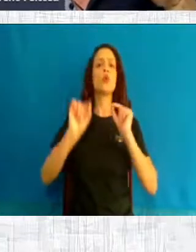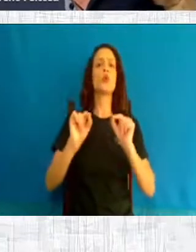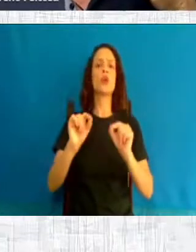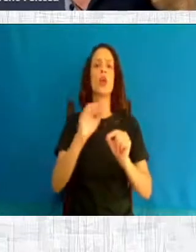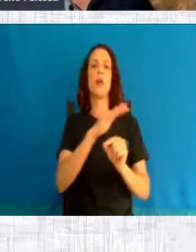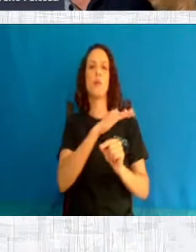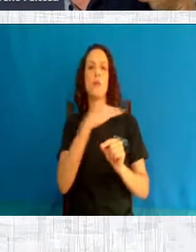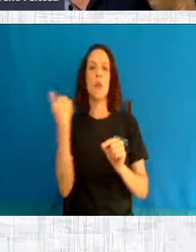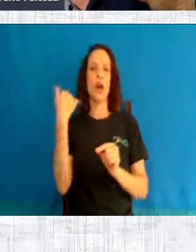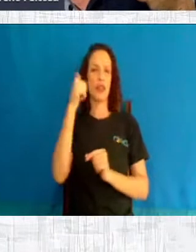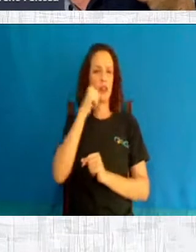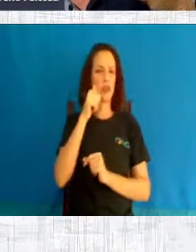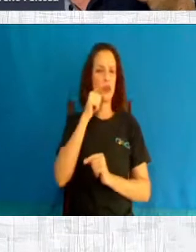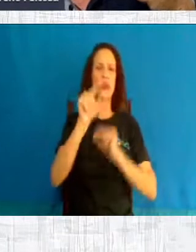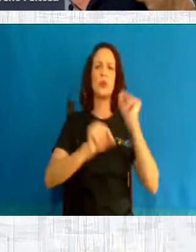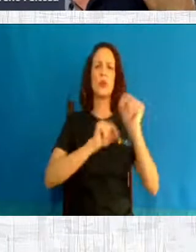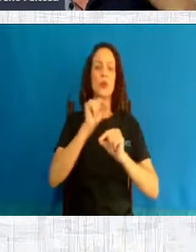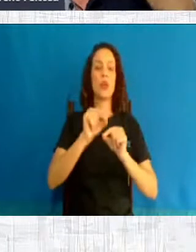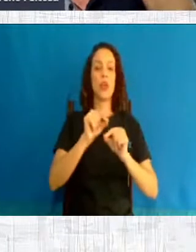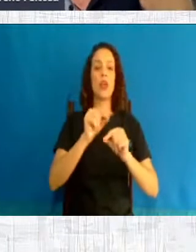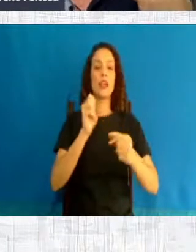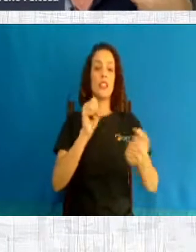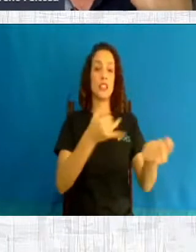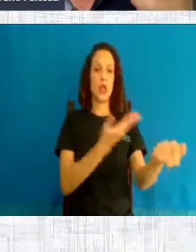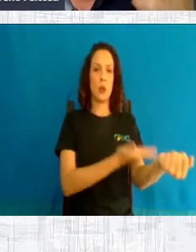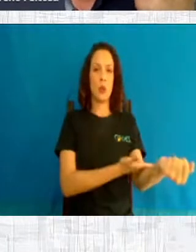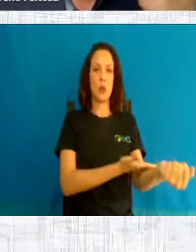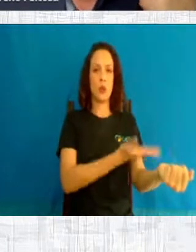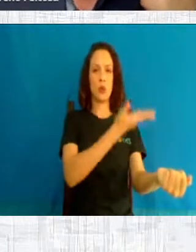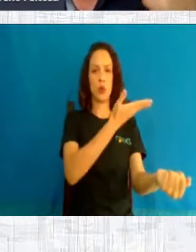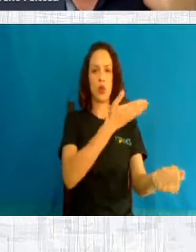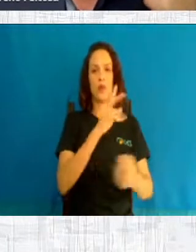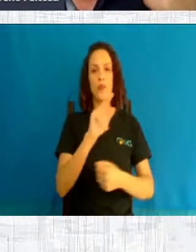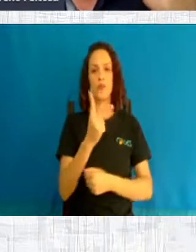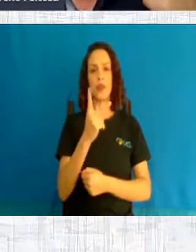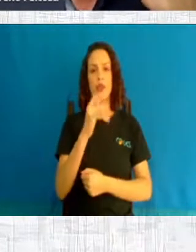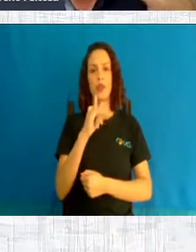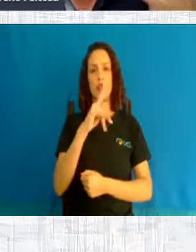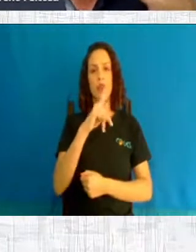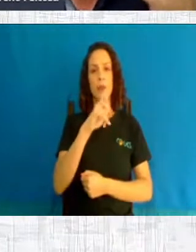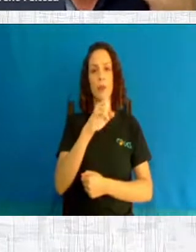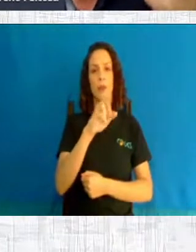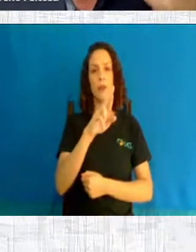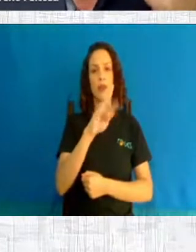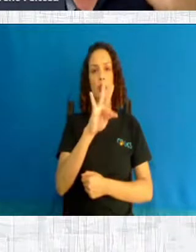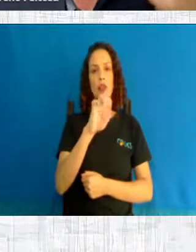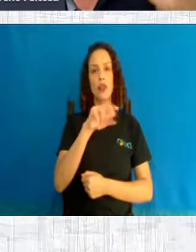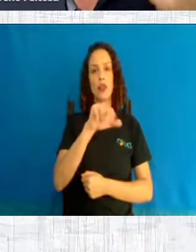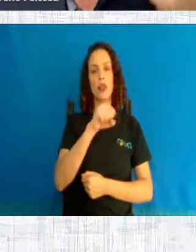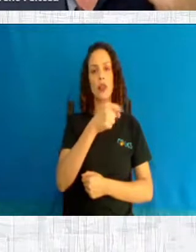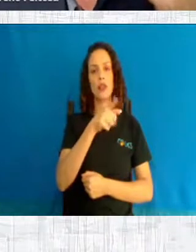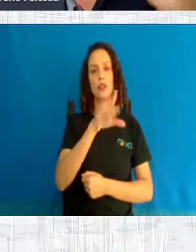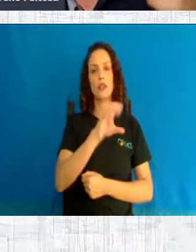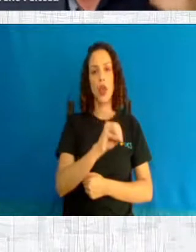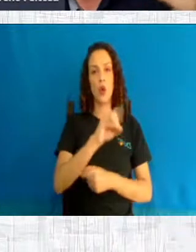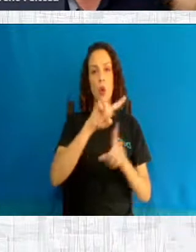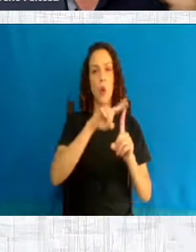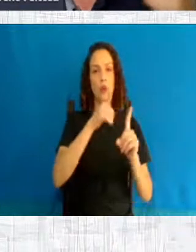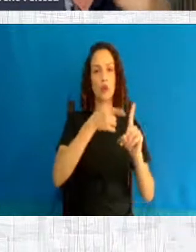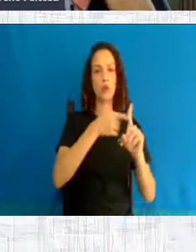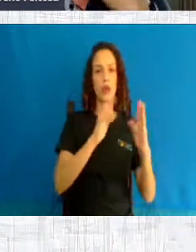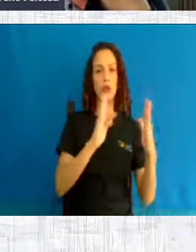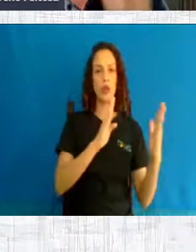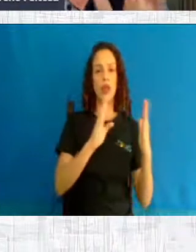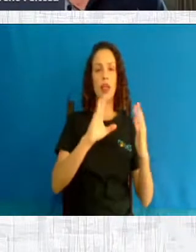pressão alta, hipertensão. é que provoca eclâmpsia ou pré-eclâmpsia, que é o maior risco, não é? Também há